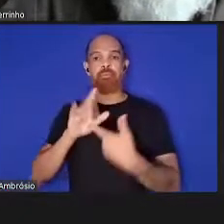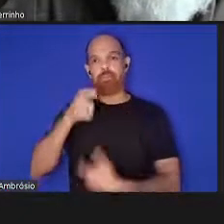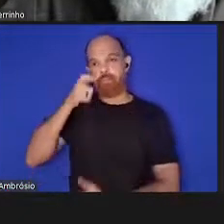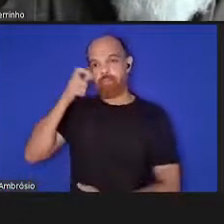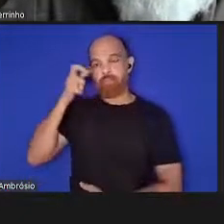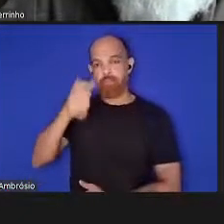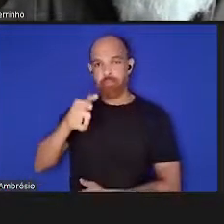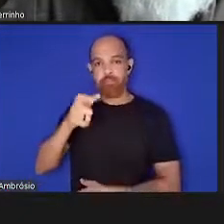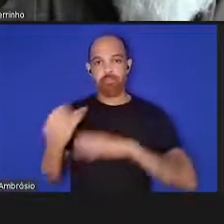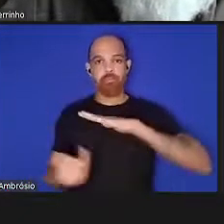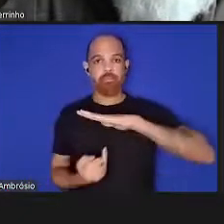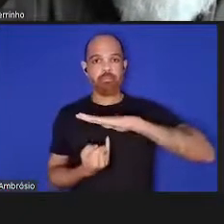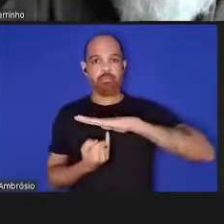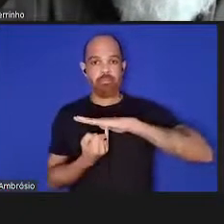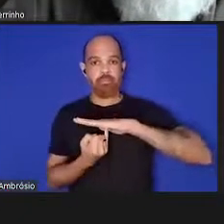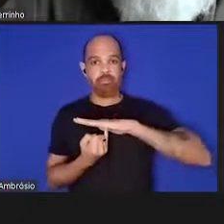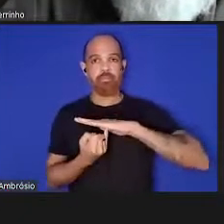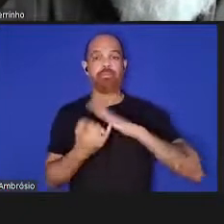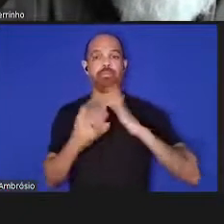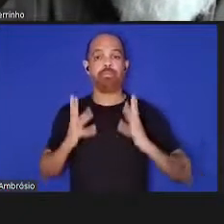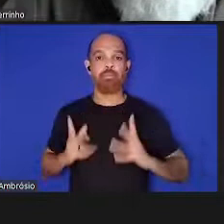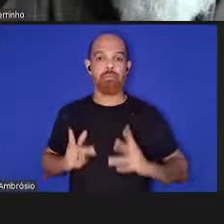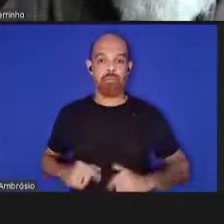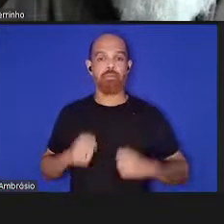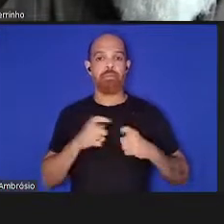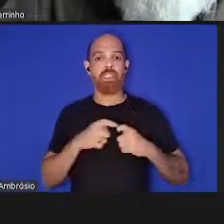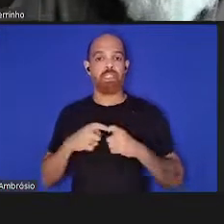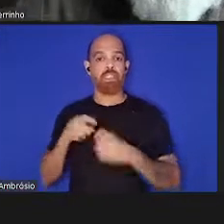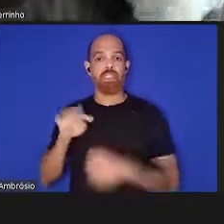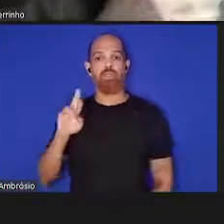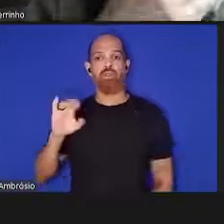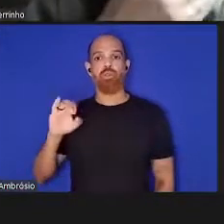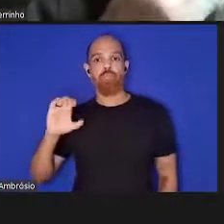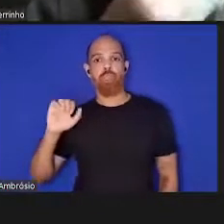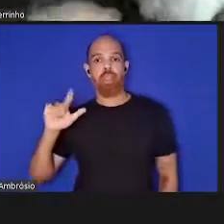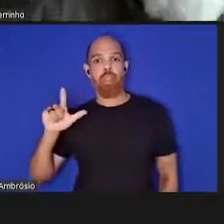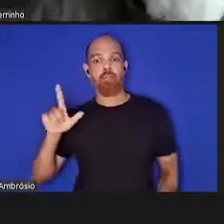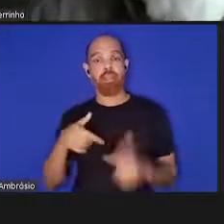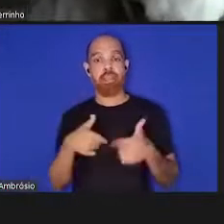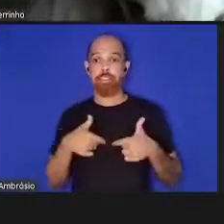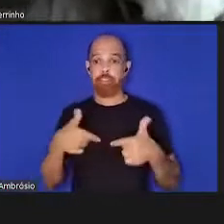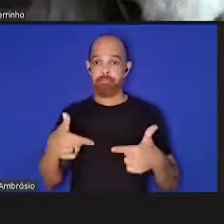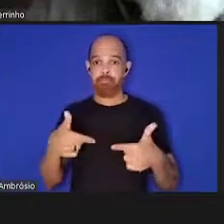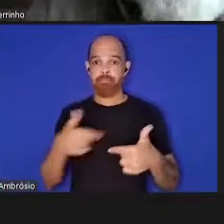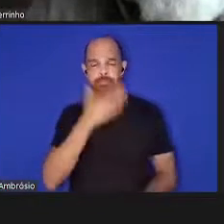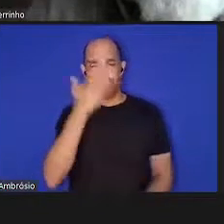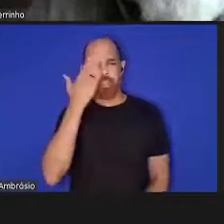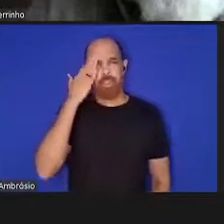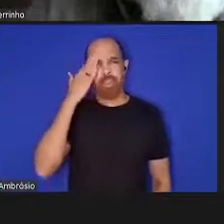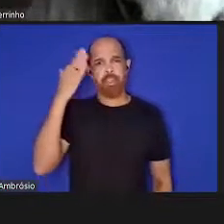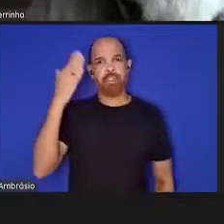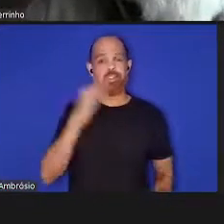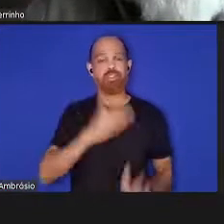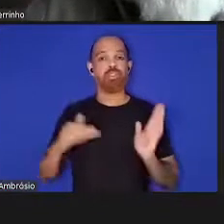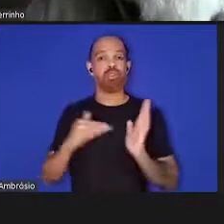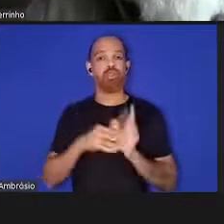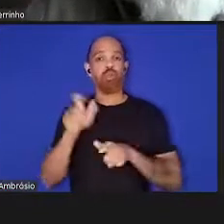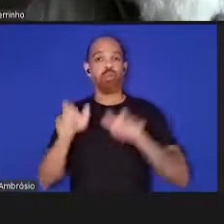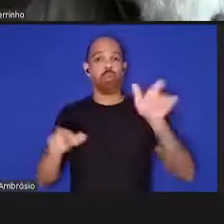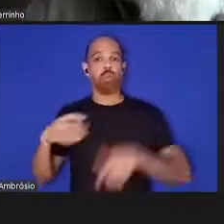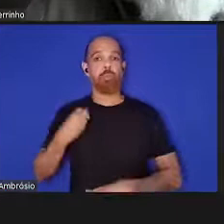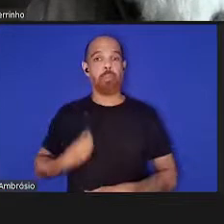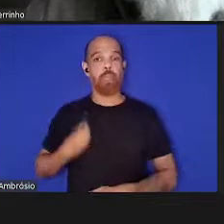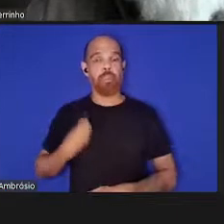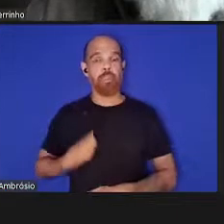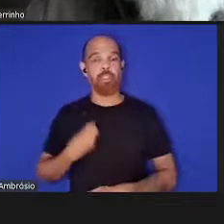Instituição Ministro de Educação e e e na iniciativa, e agradecer a todos os participantes e exercer um